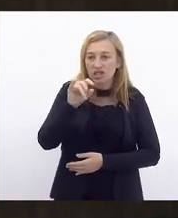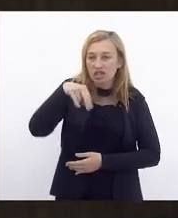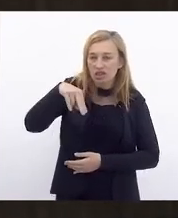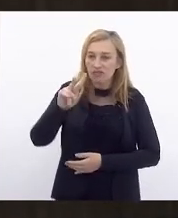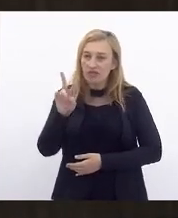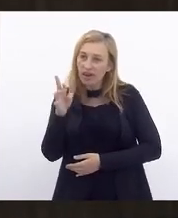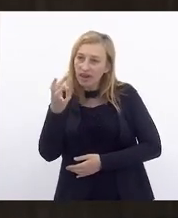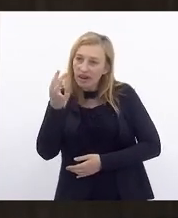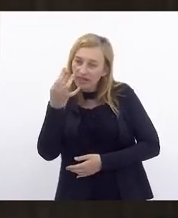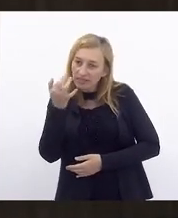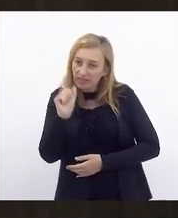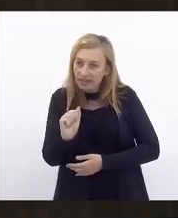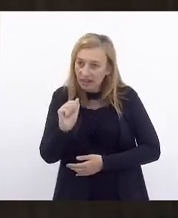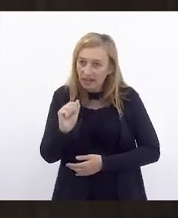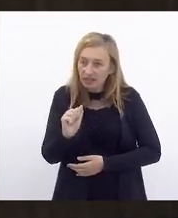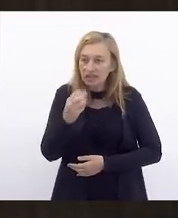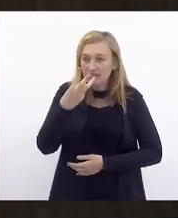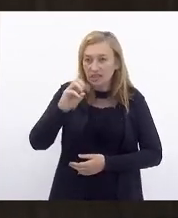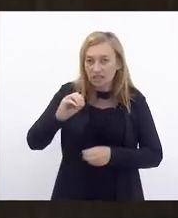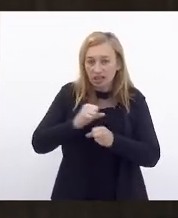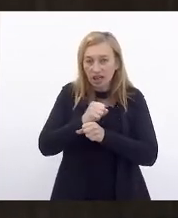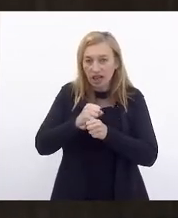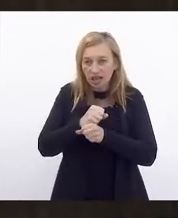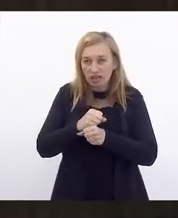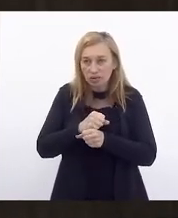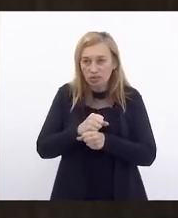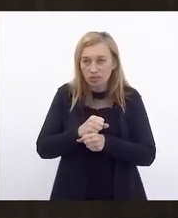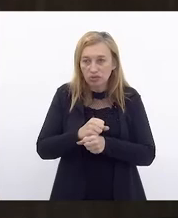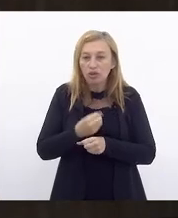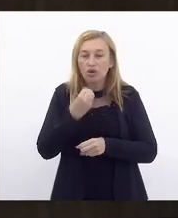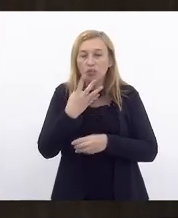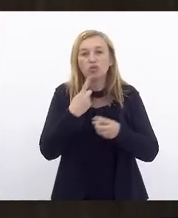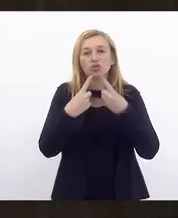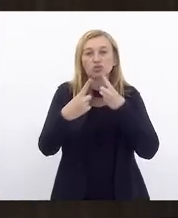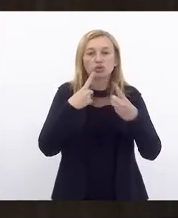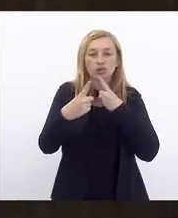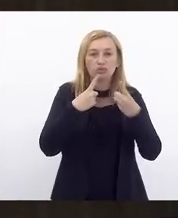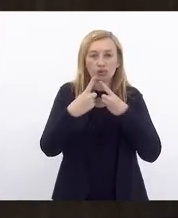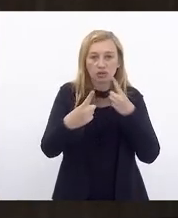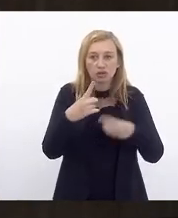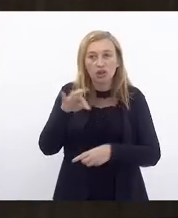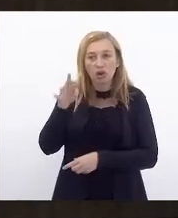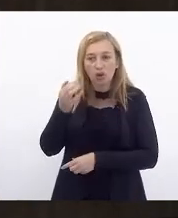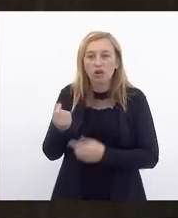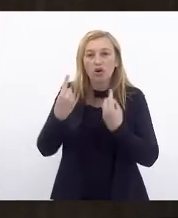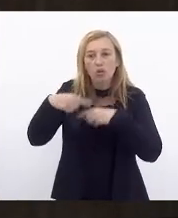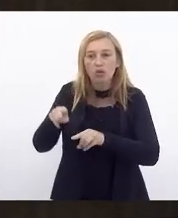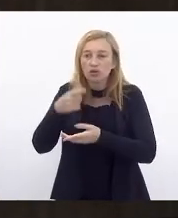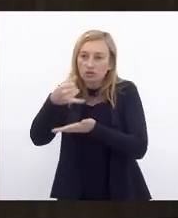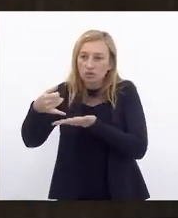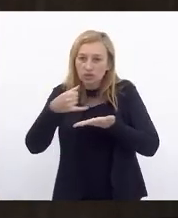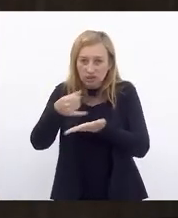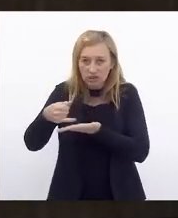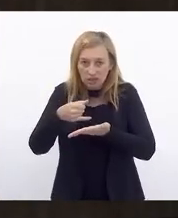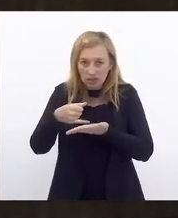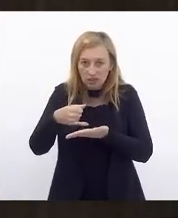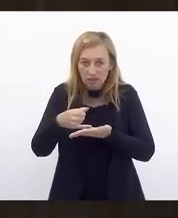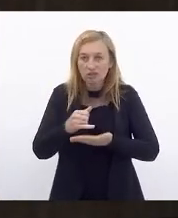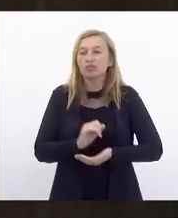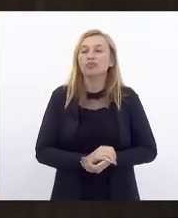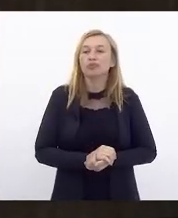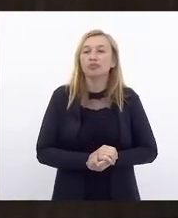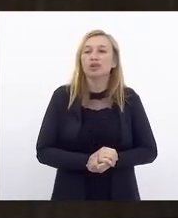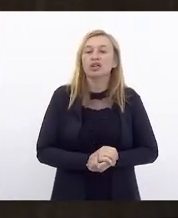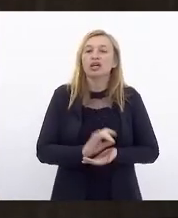30 anos ininterruptos de circulação, fazendo bom debate teórico contra o capitalismo, contra o capitalismo de vertente